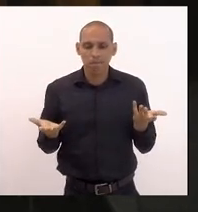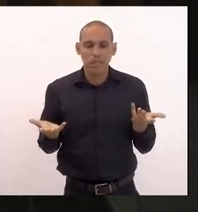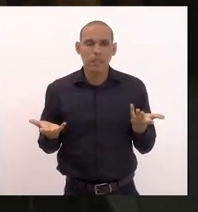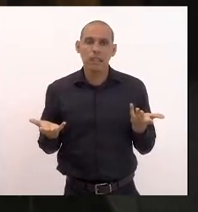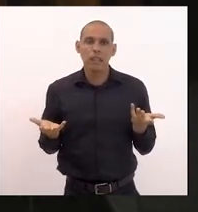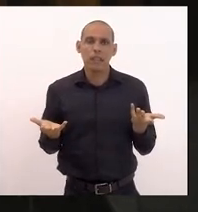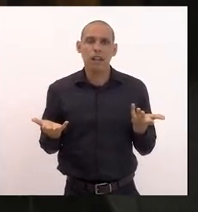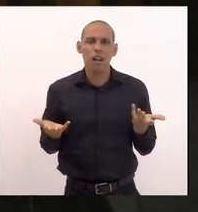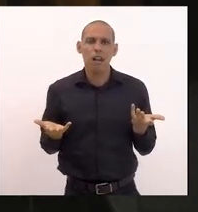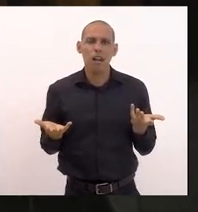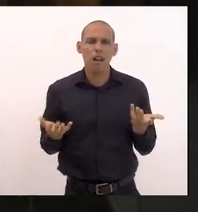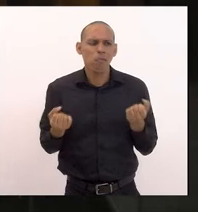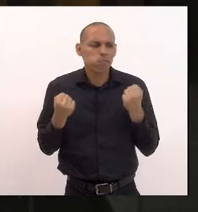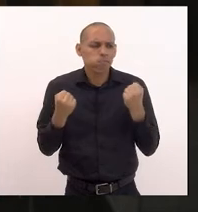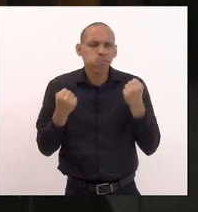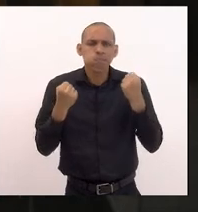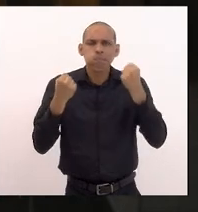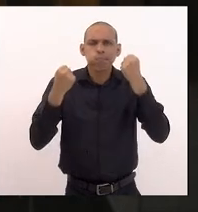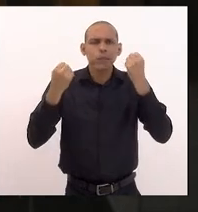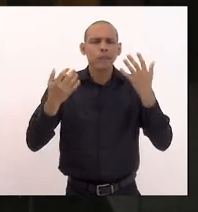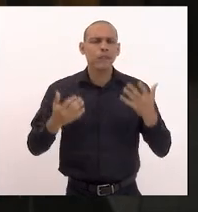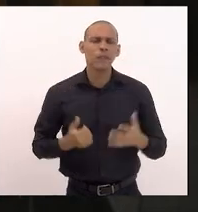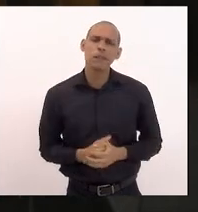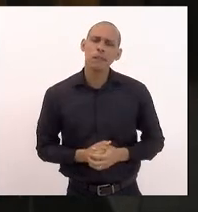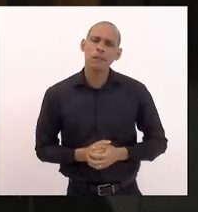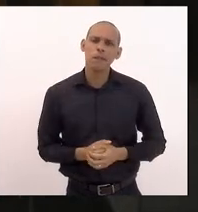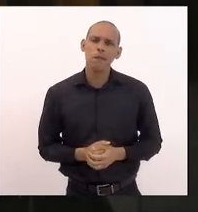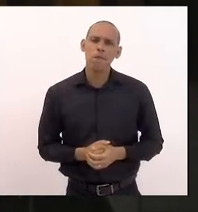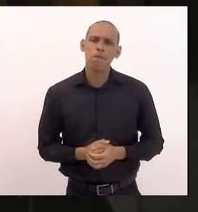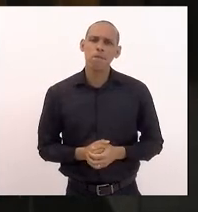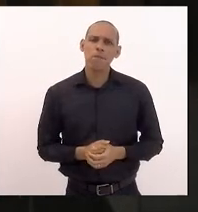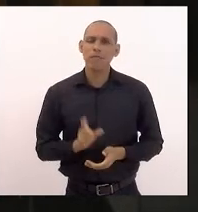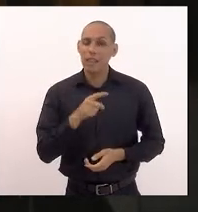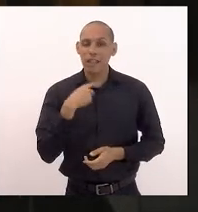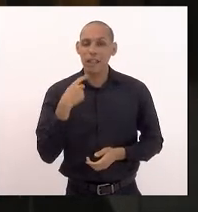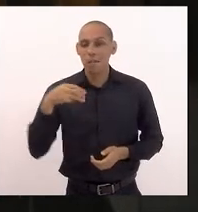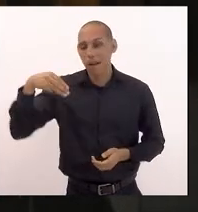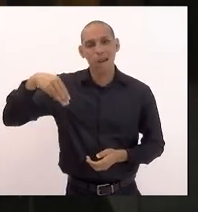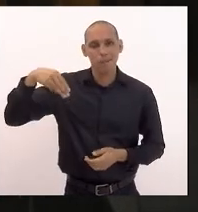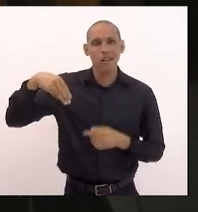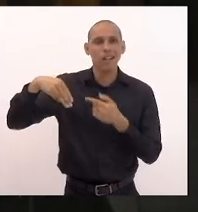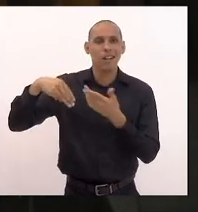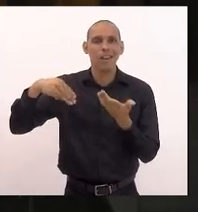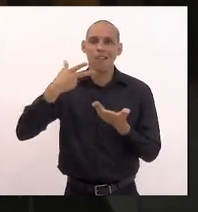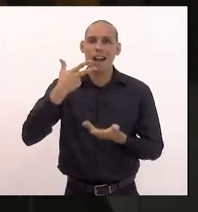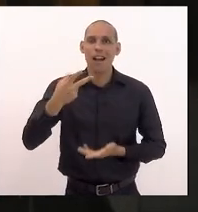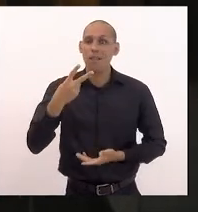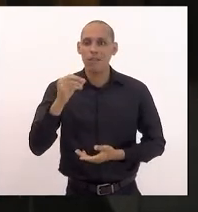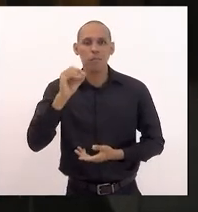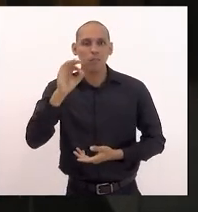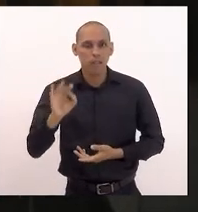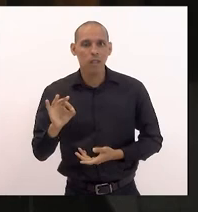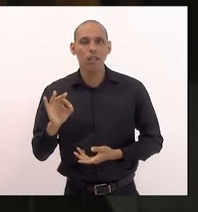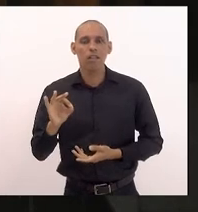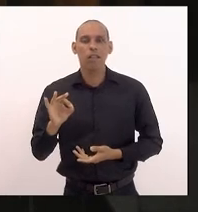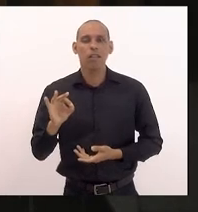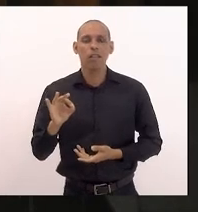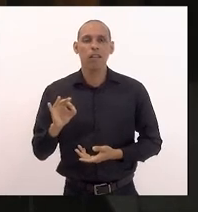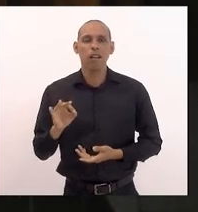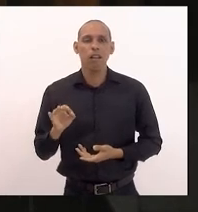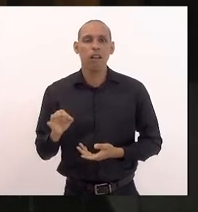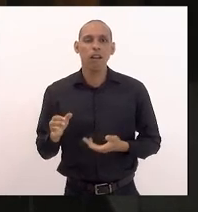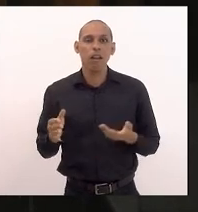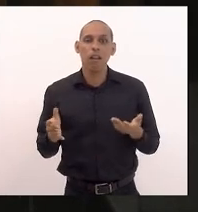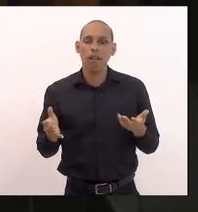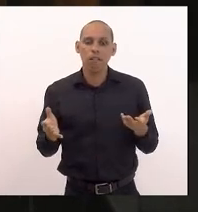muito parruda porque a gente na matemática falar 20% é